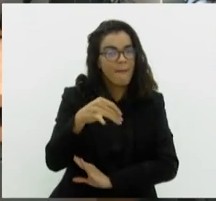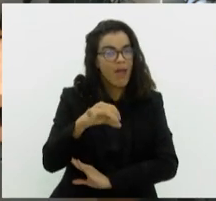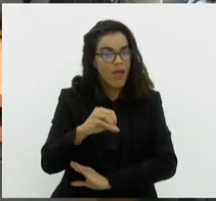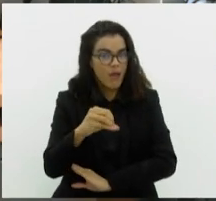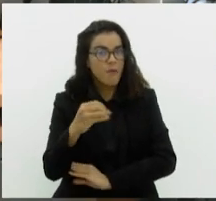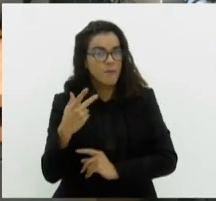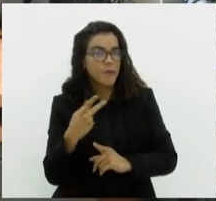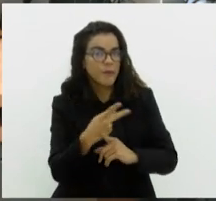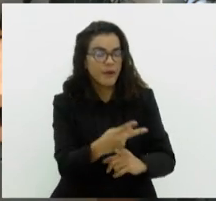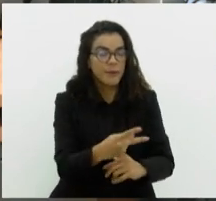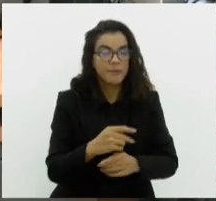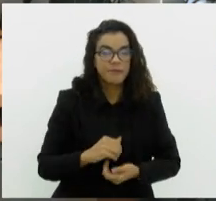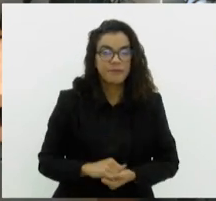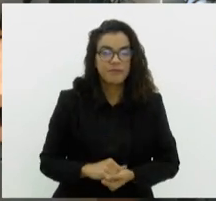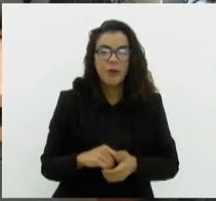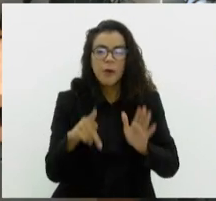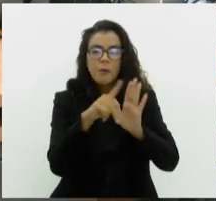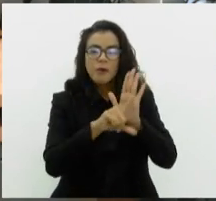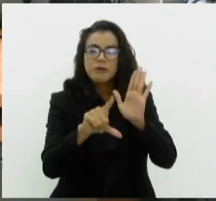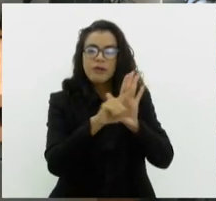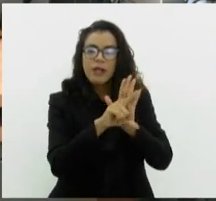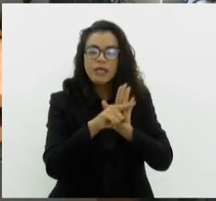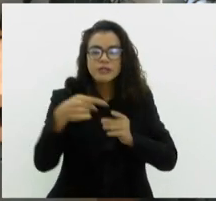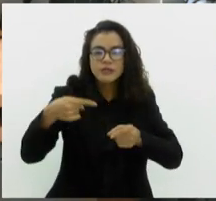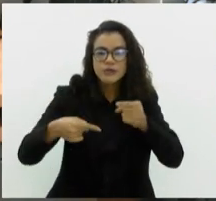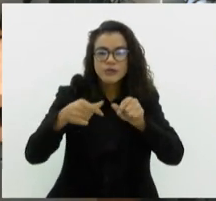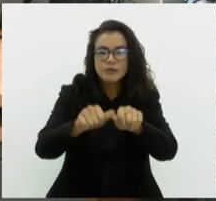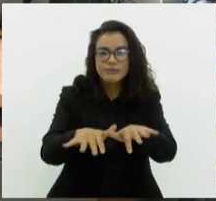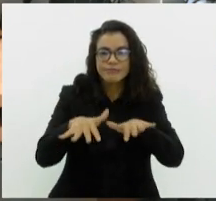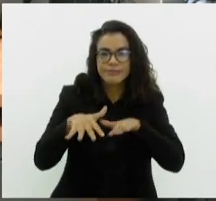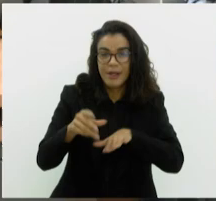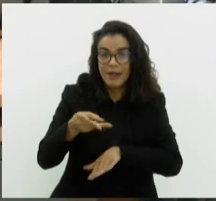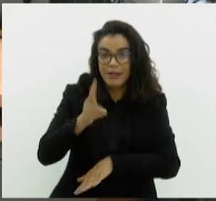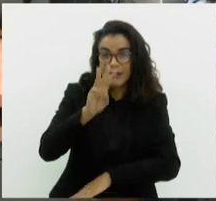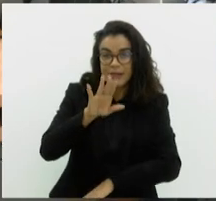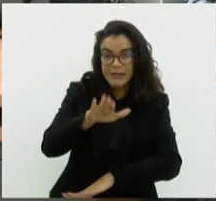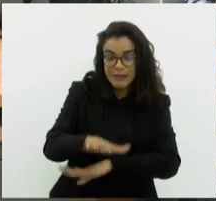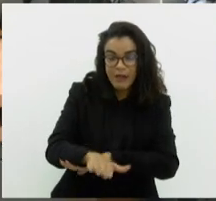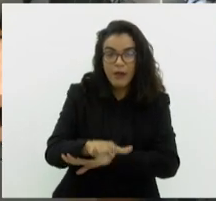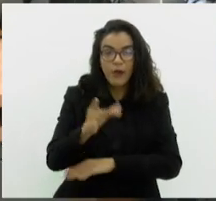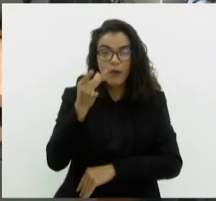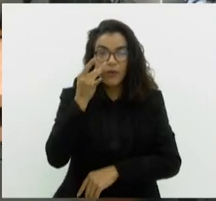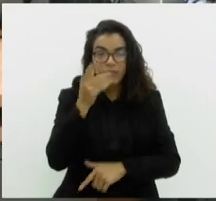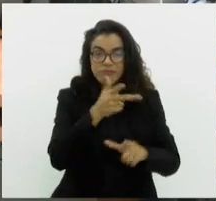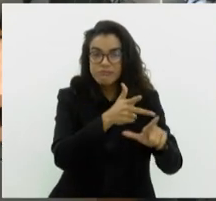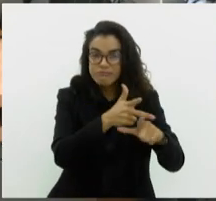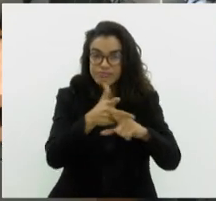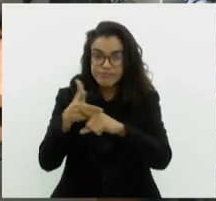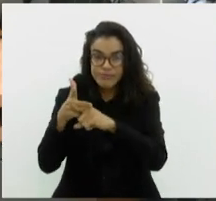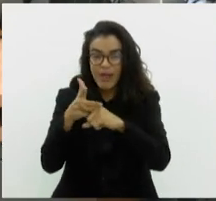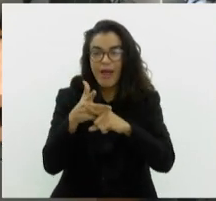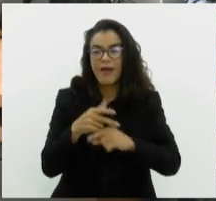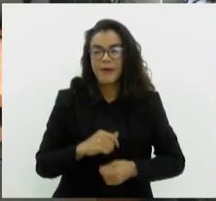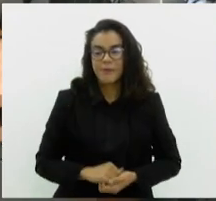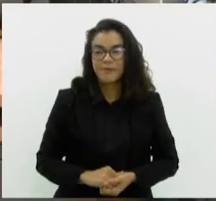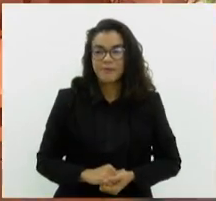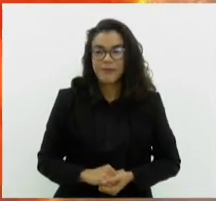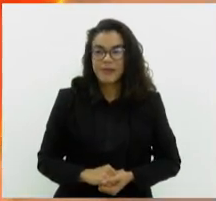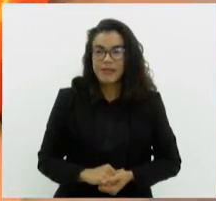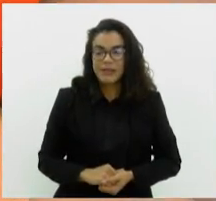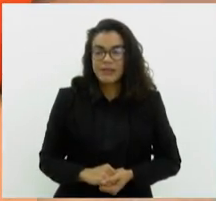E veja agora os projetos que serão discutidos no plenário às 3 horas da tarde, com transmissão ao vivo aqui pela TV Alerj.